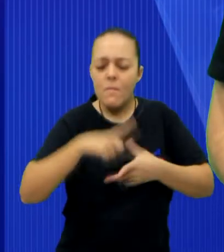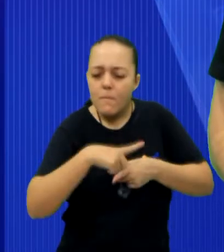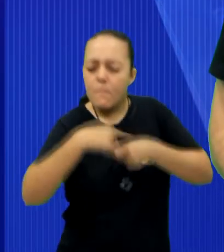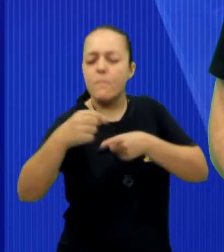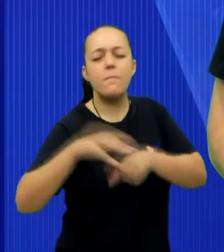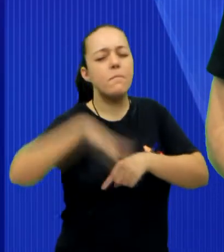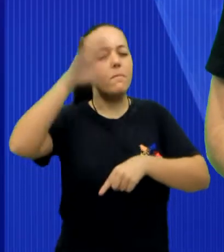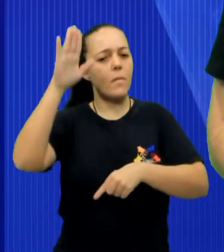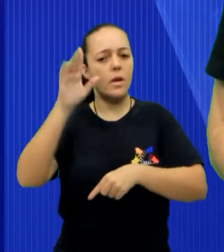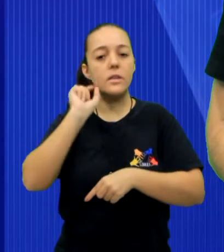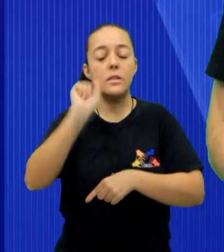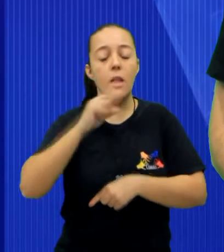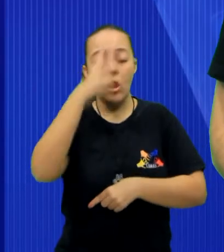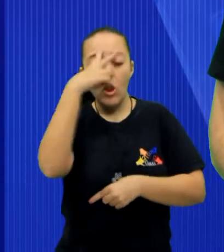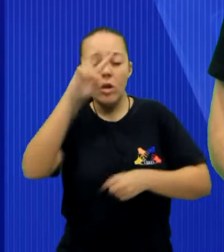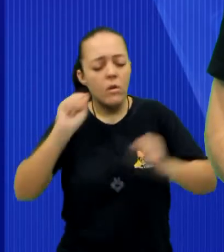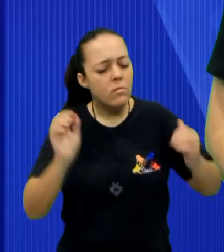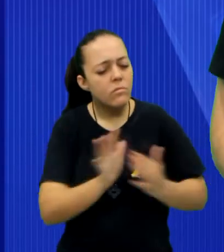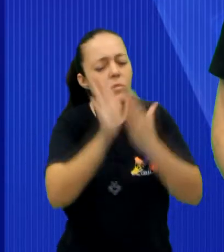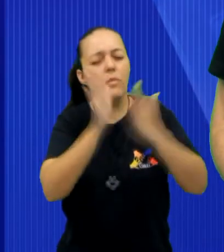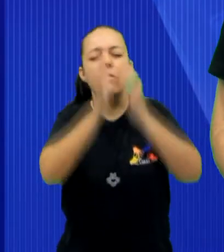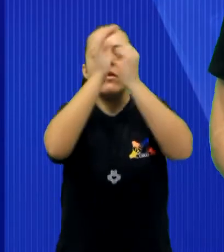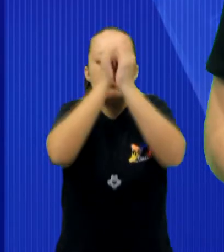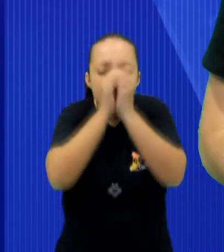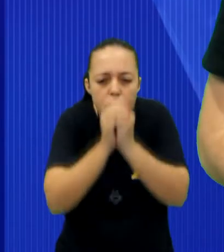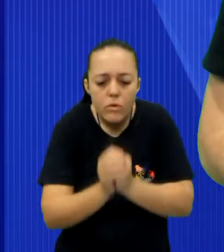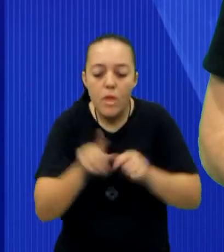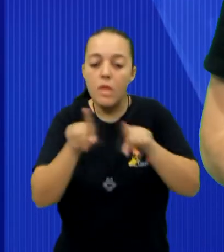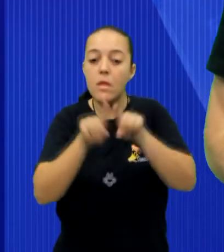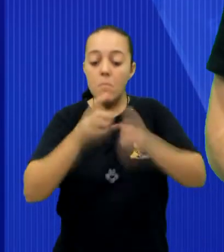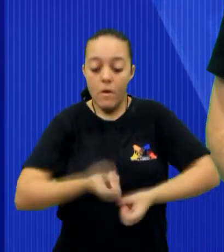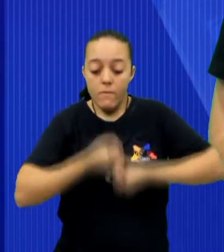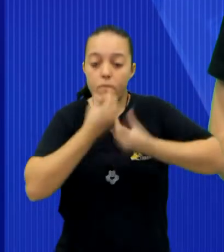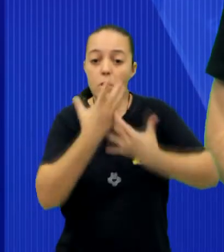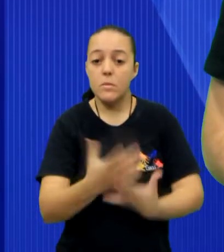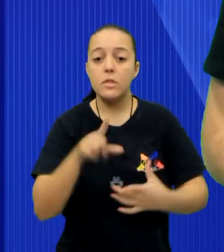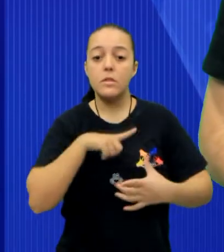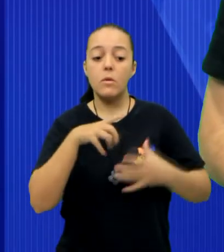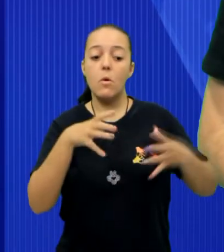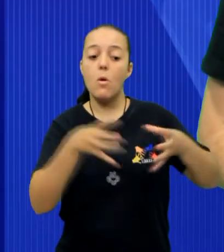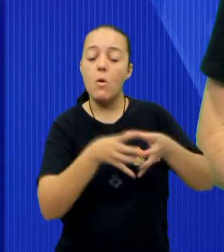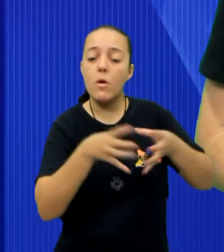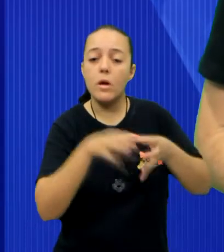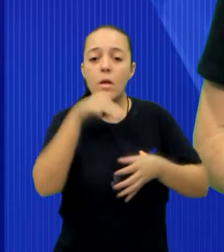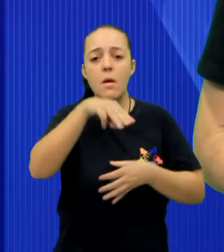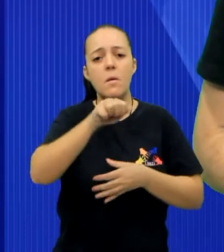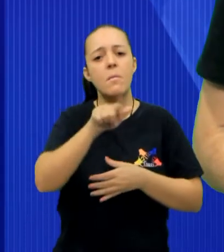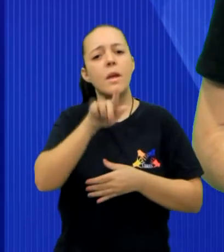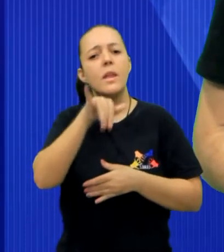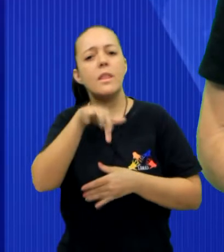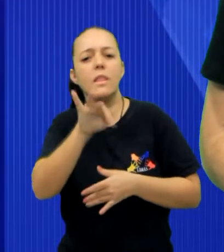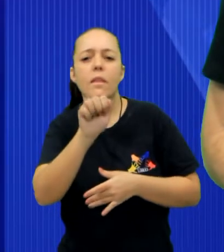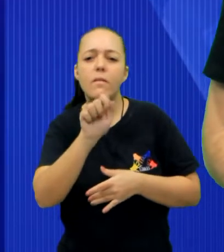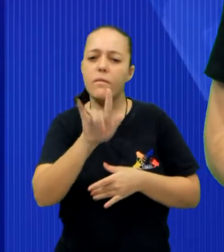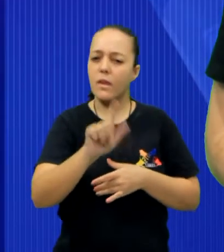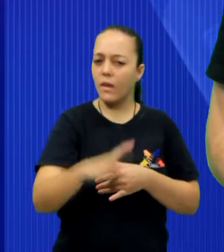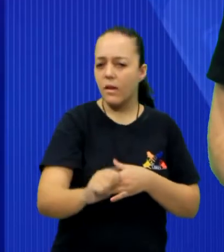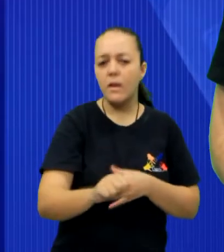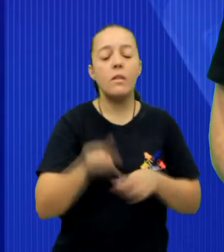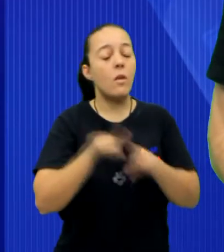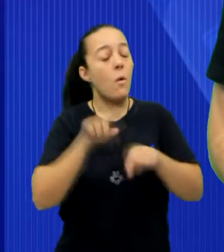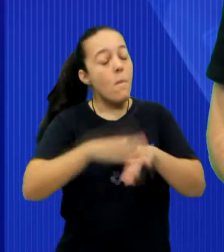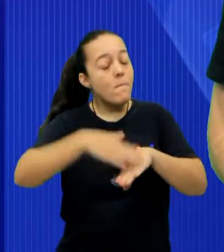Mais que Vencedores. Serão dois dias de louvor, adoração e formação e será na Comunidade Magnífica no Putin. As inscrições